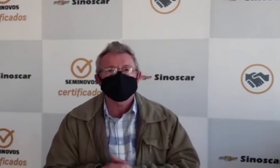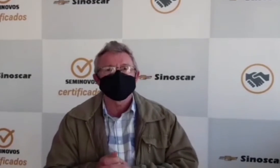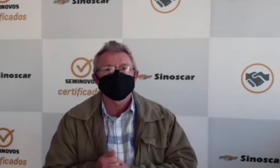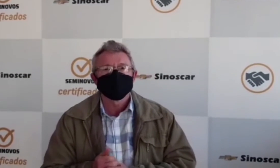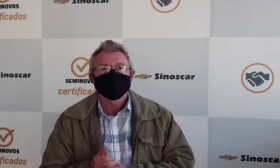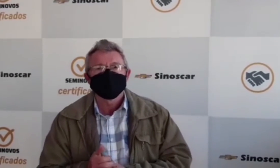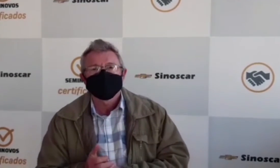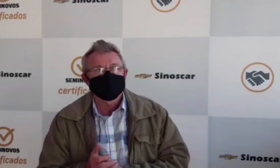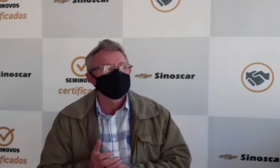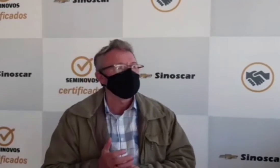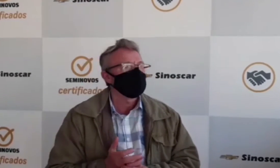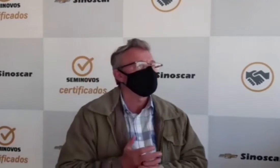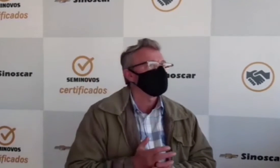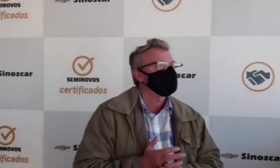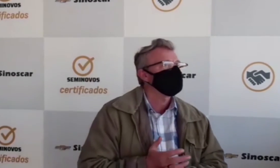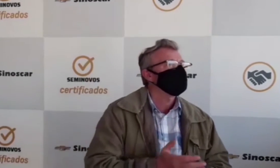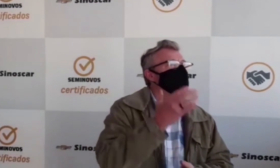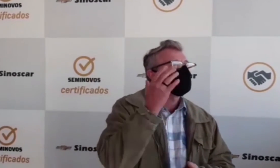cidade, né?